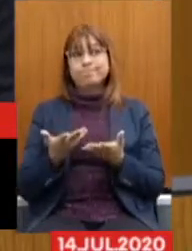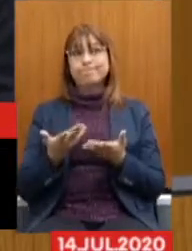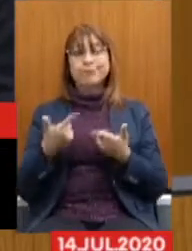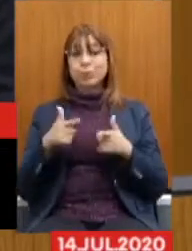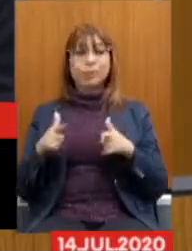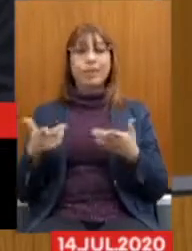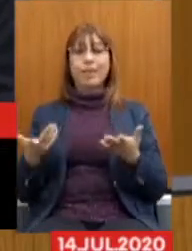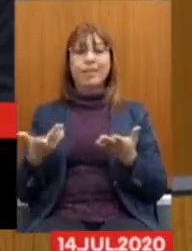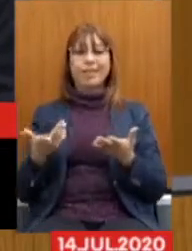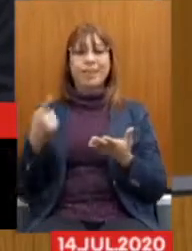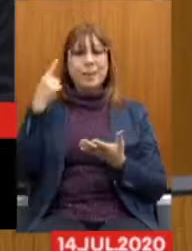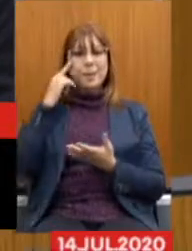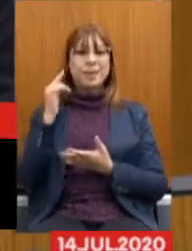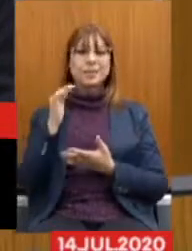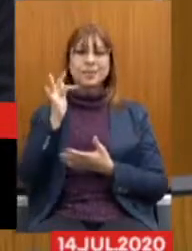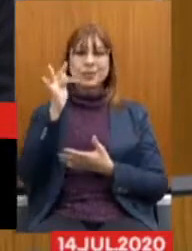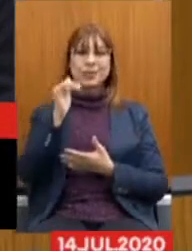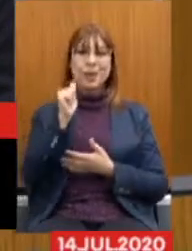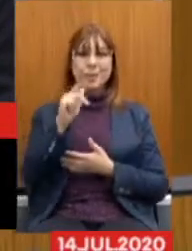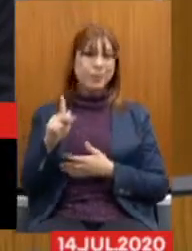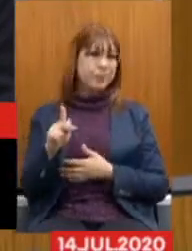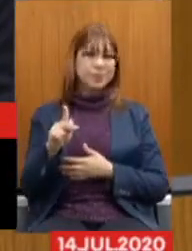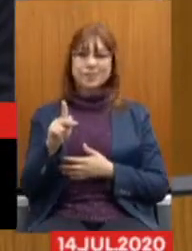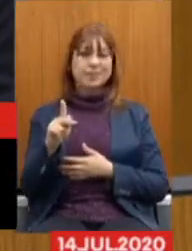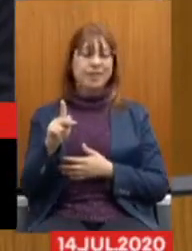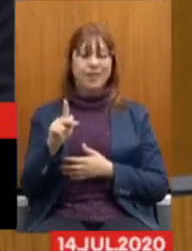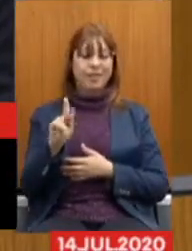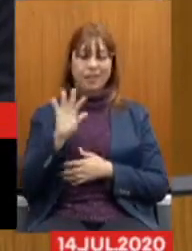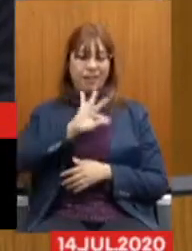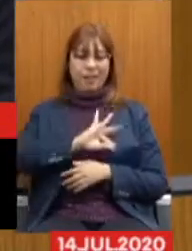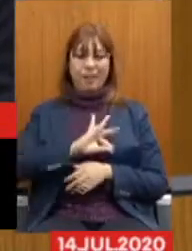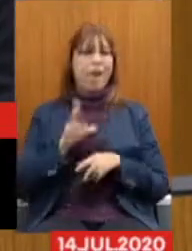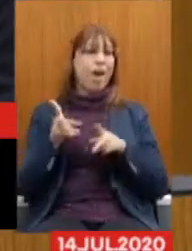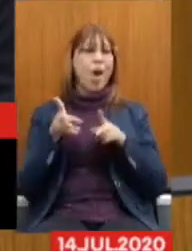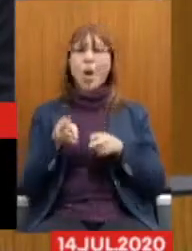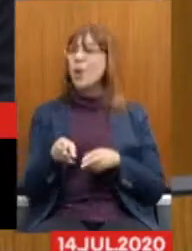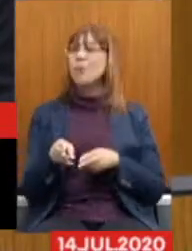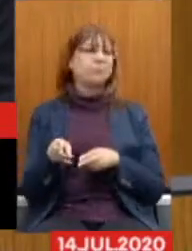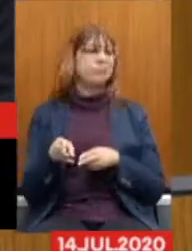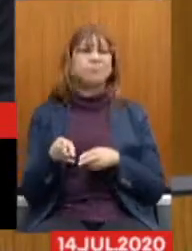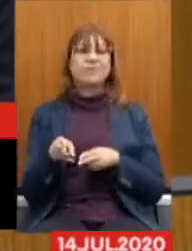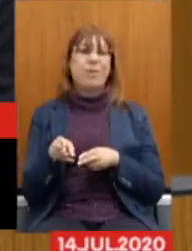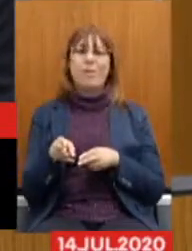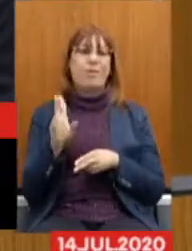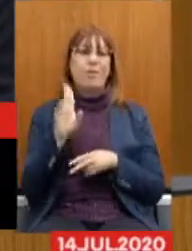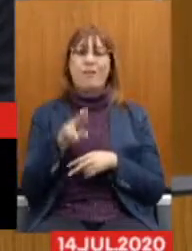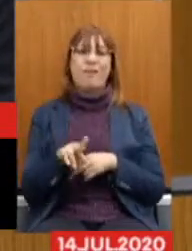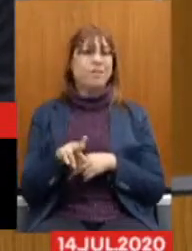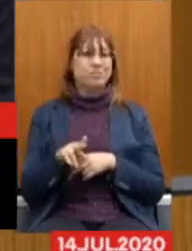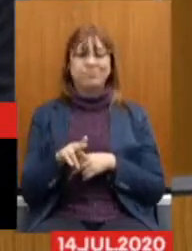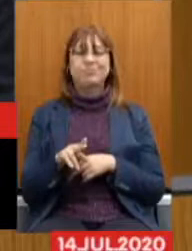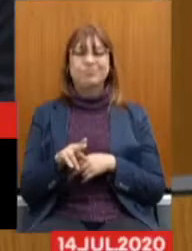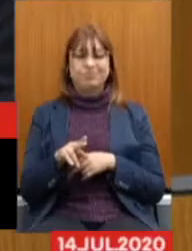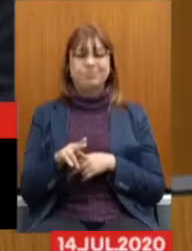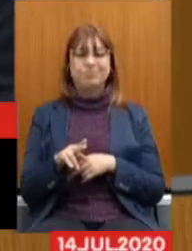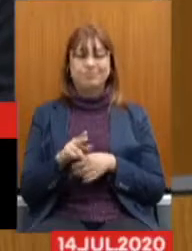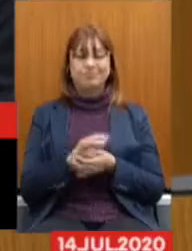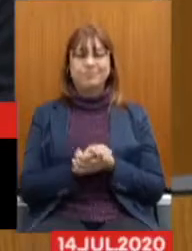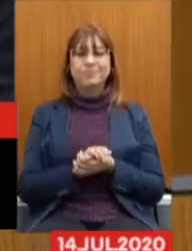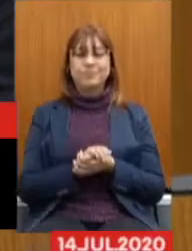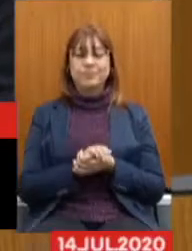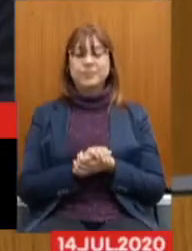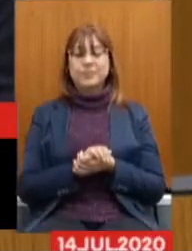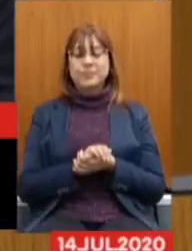aposentadoria em termos de valores de vencimentos ou de subsídios,